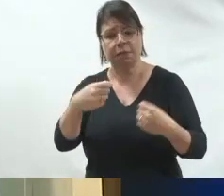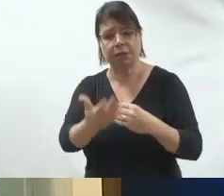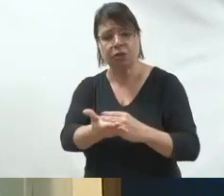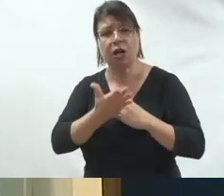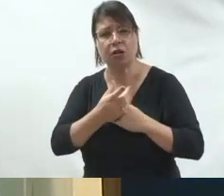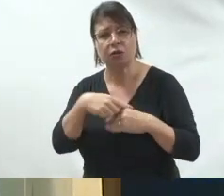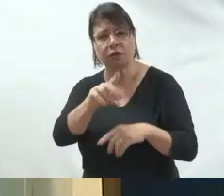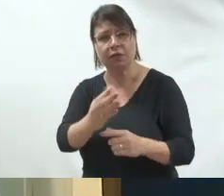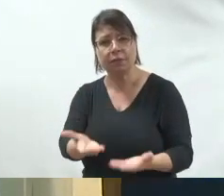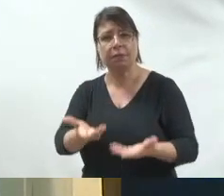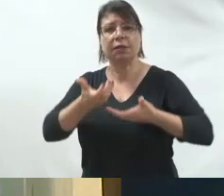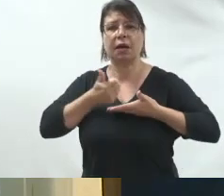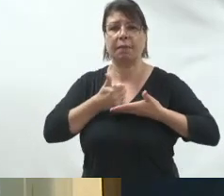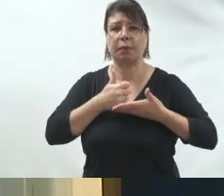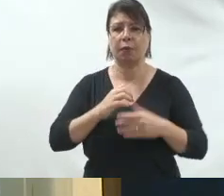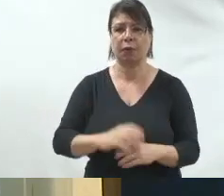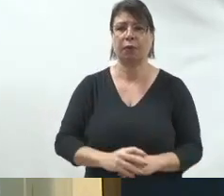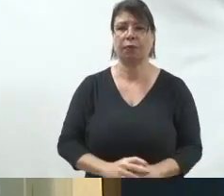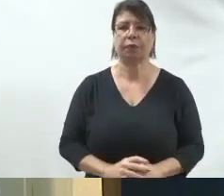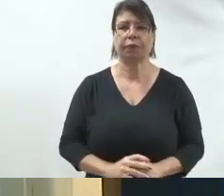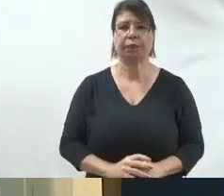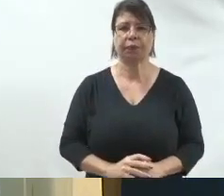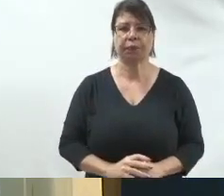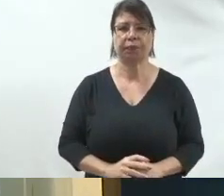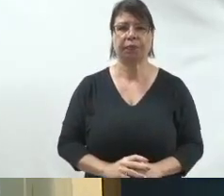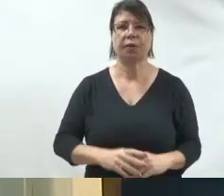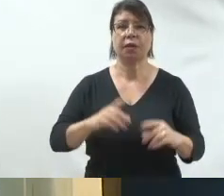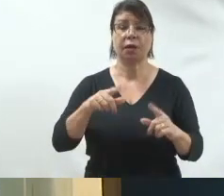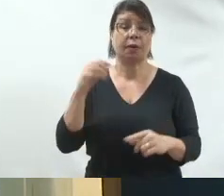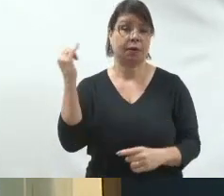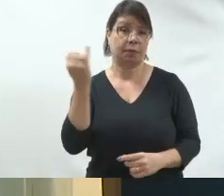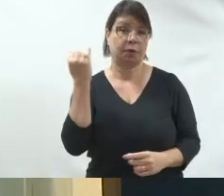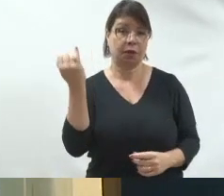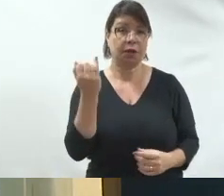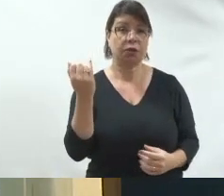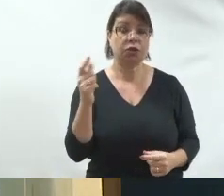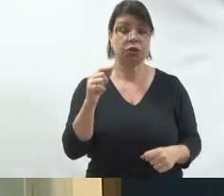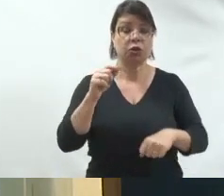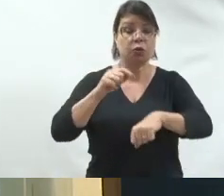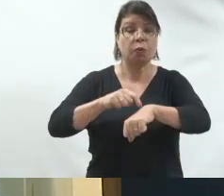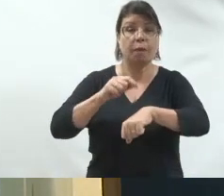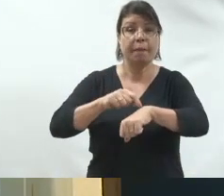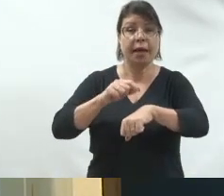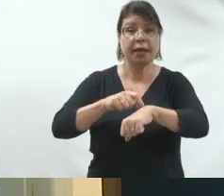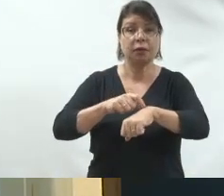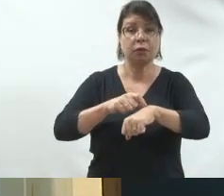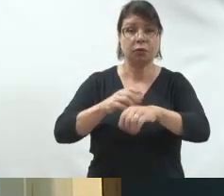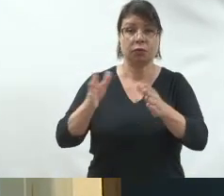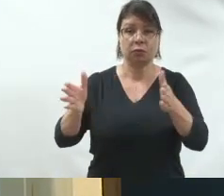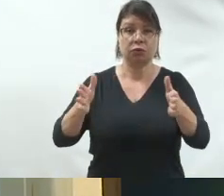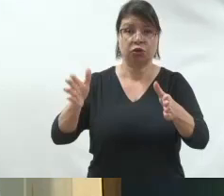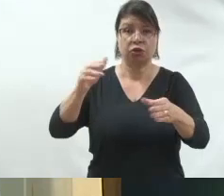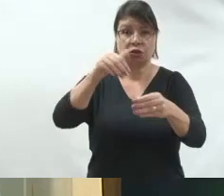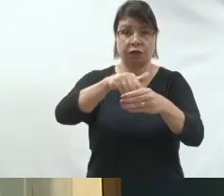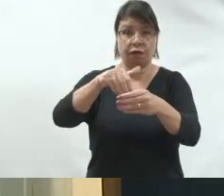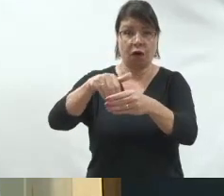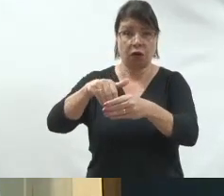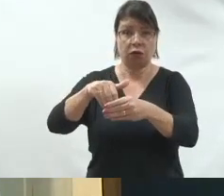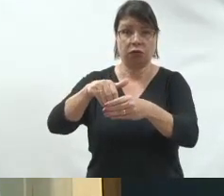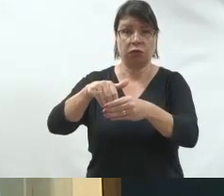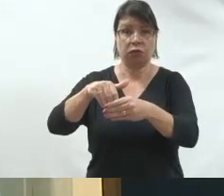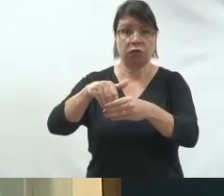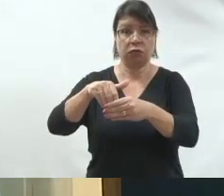já trouxe algumas informações importantes. No dia da eleição, esse dia partídico da eleição,